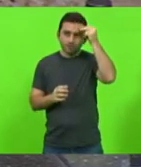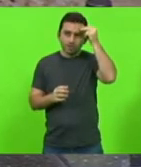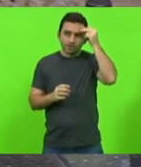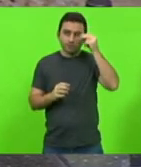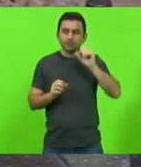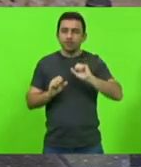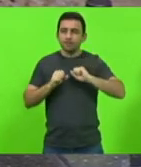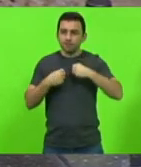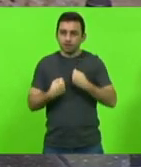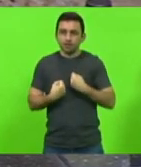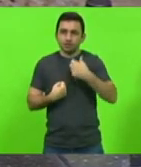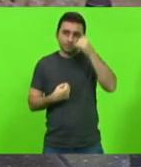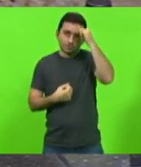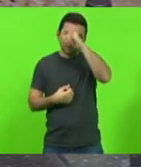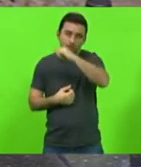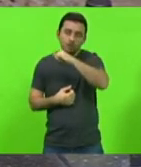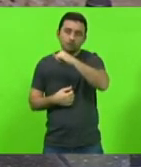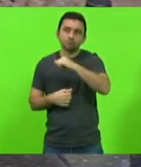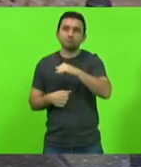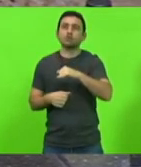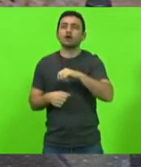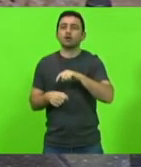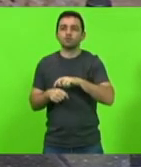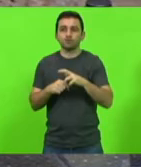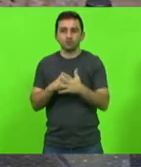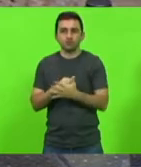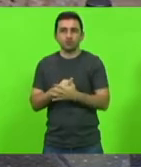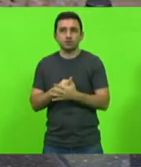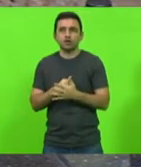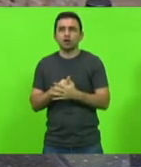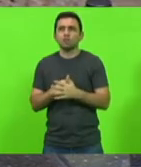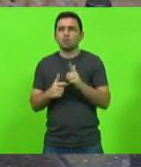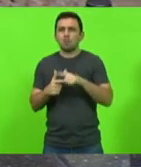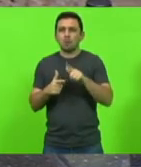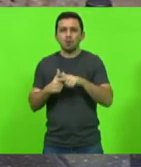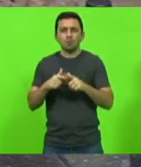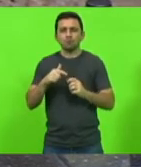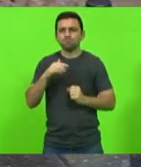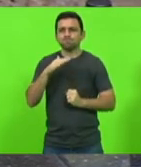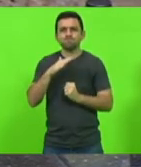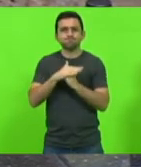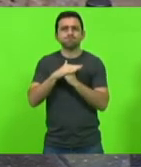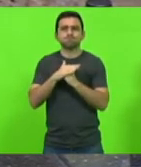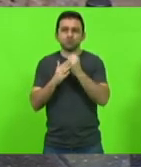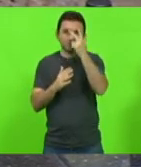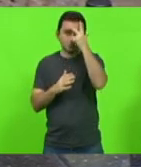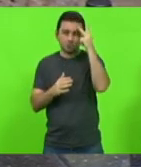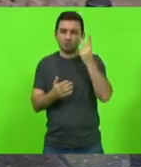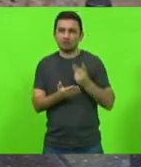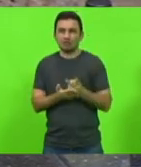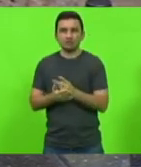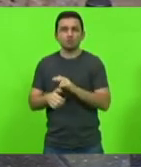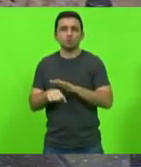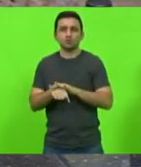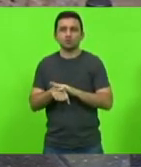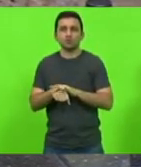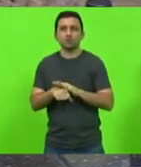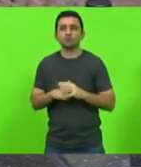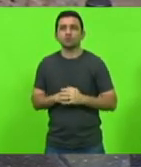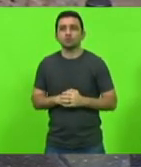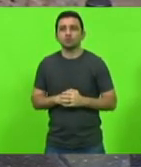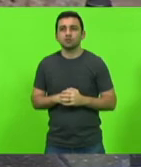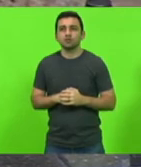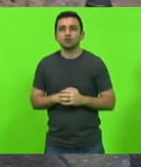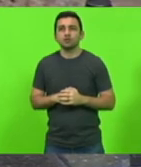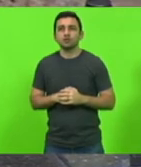precoce contra Covid-19 Chapecó que vive colapso da saúde e menos